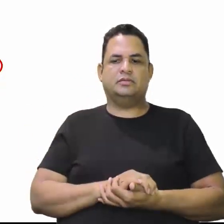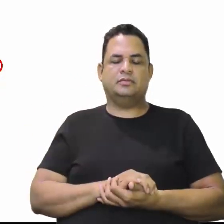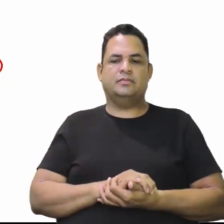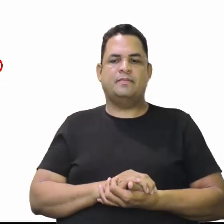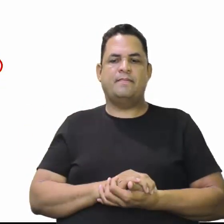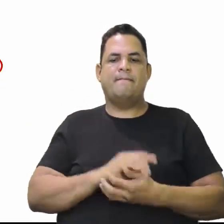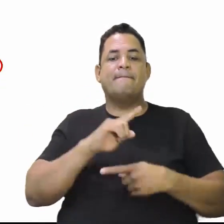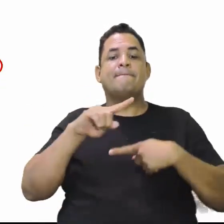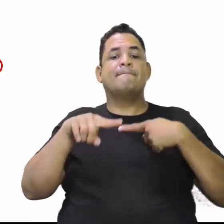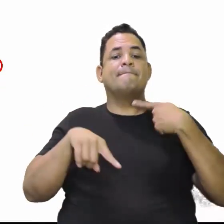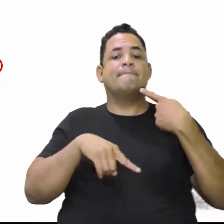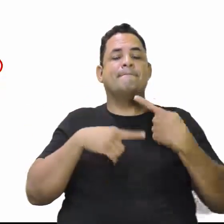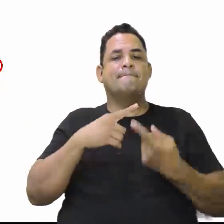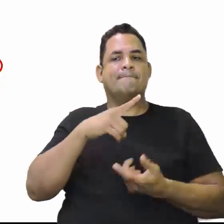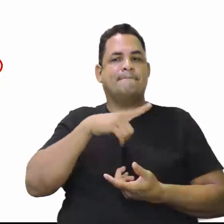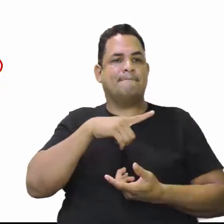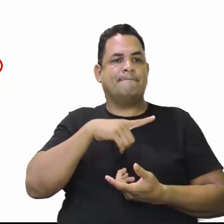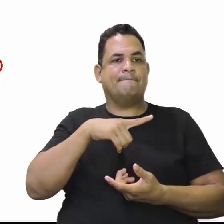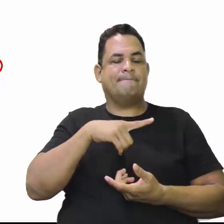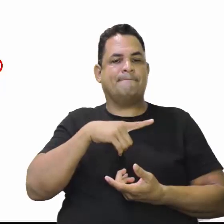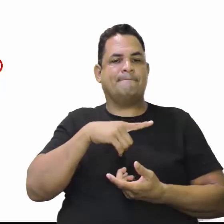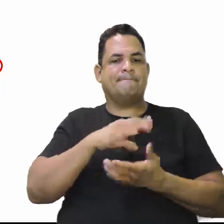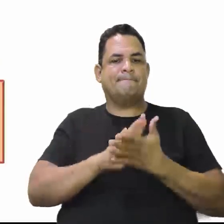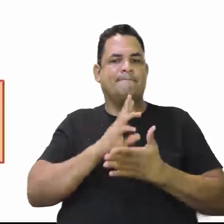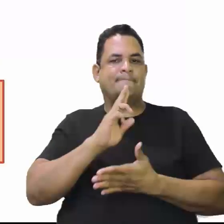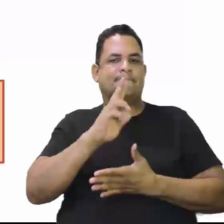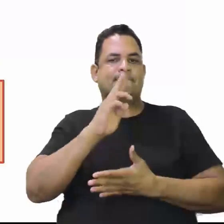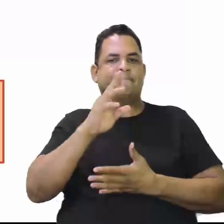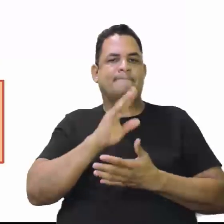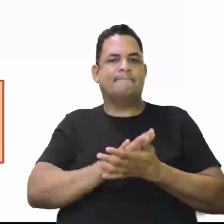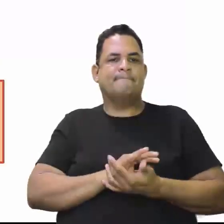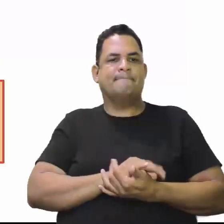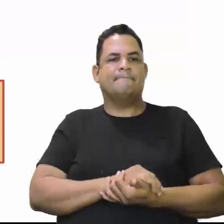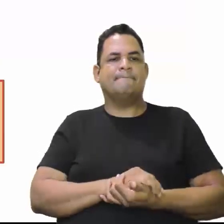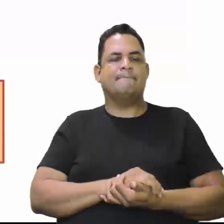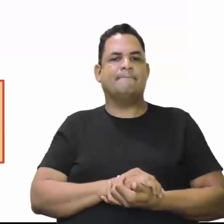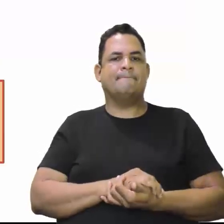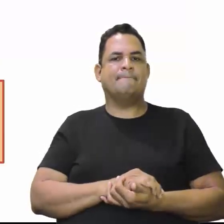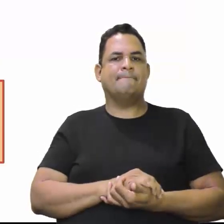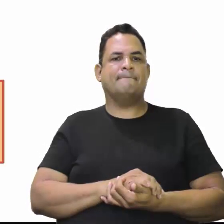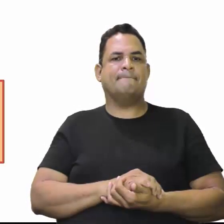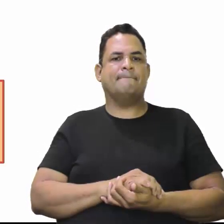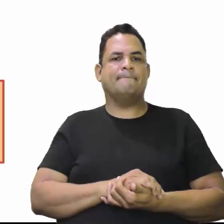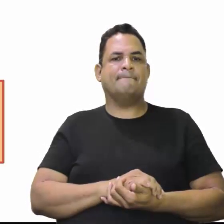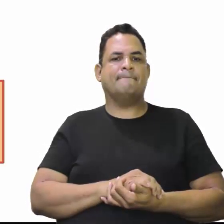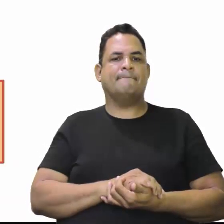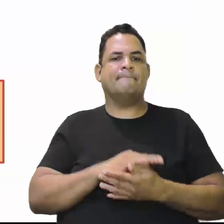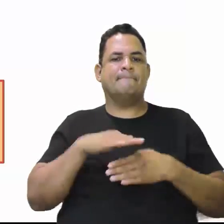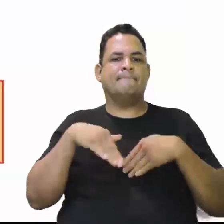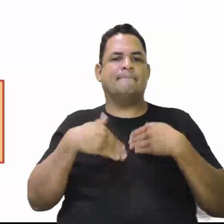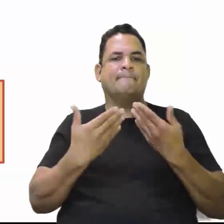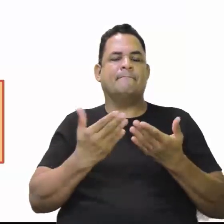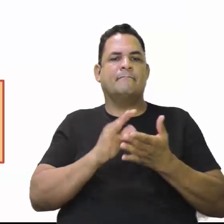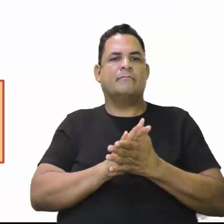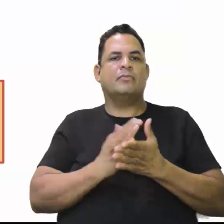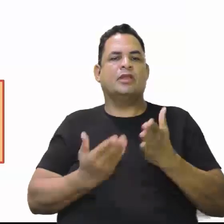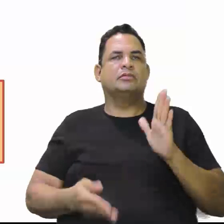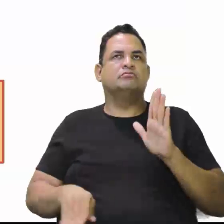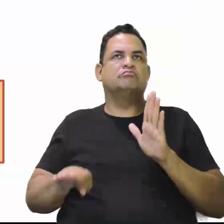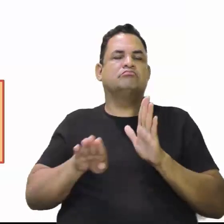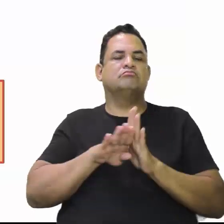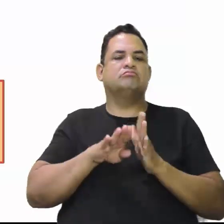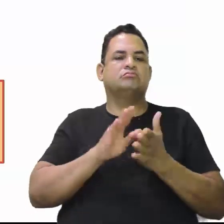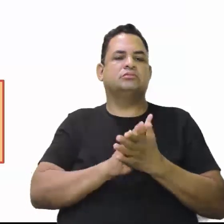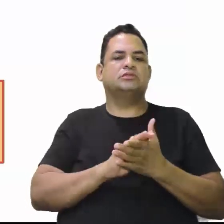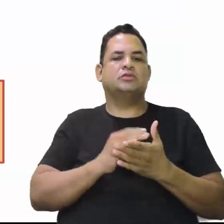Aí depois nós temos aí essa continuidade dessa luta aí. Aí quando chega em 1960, em 15